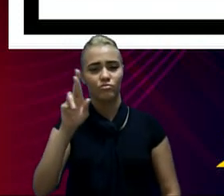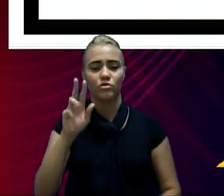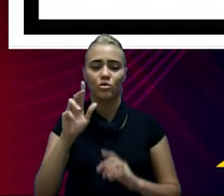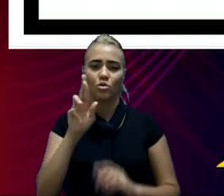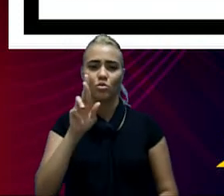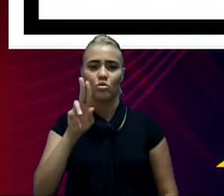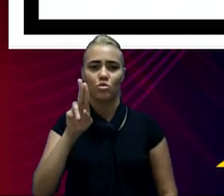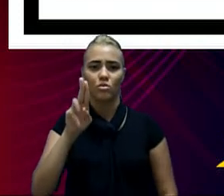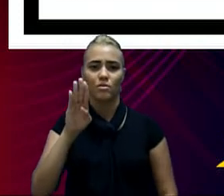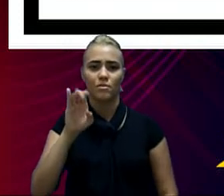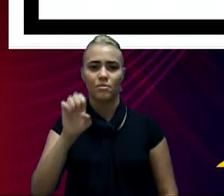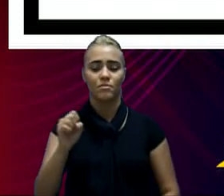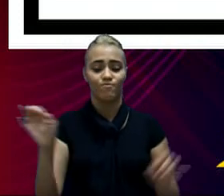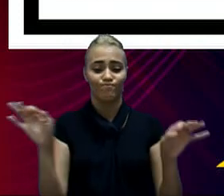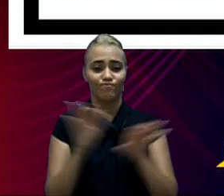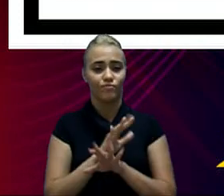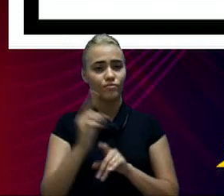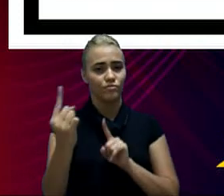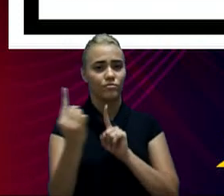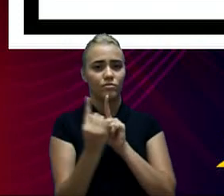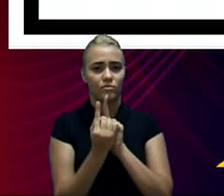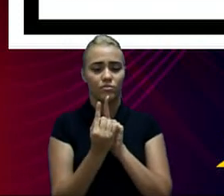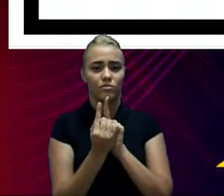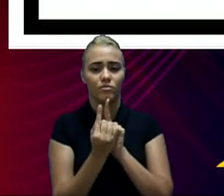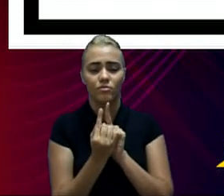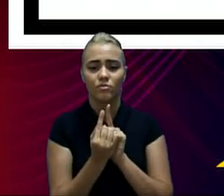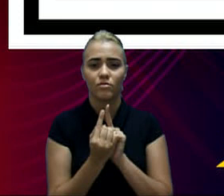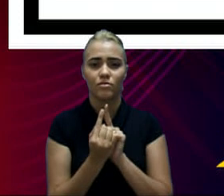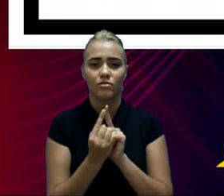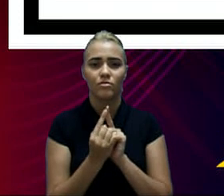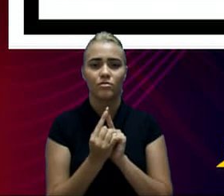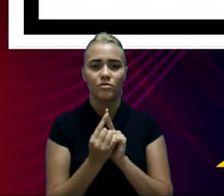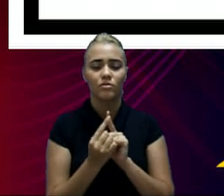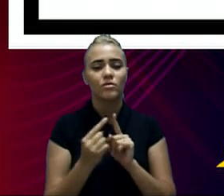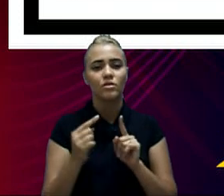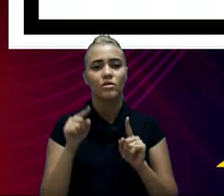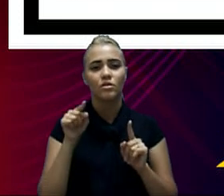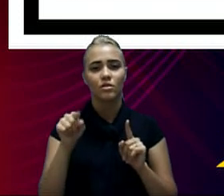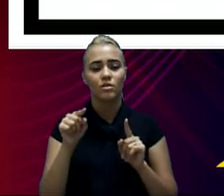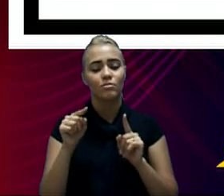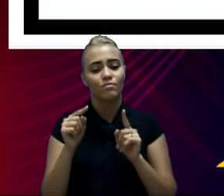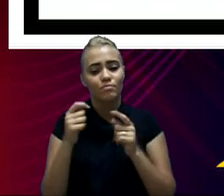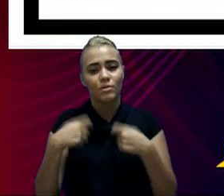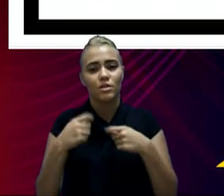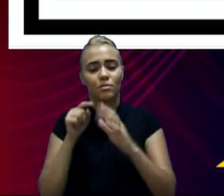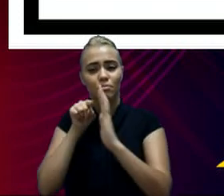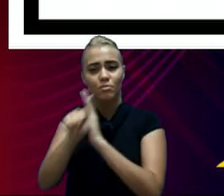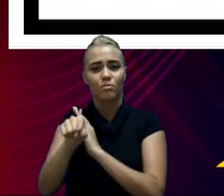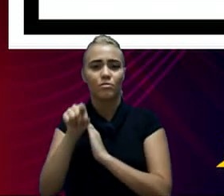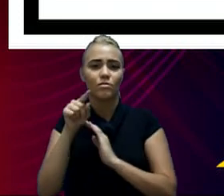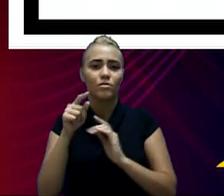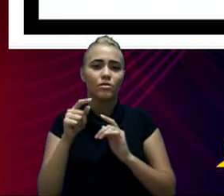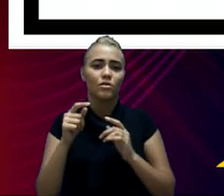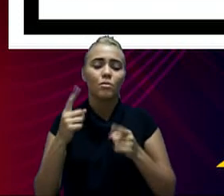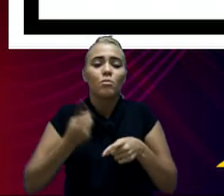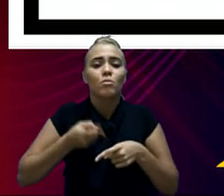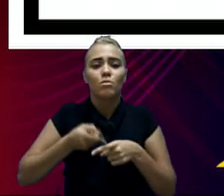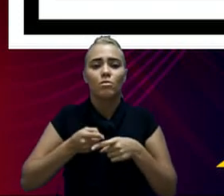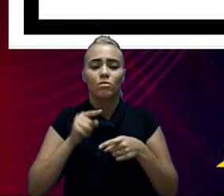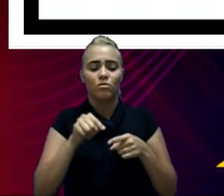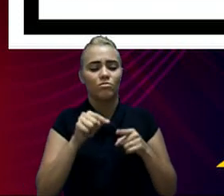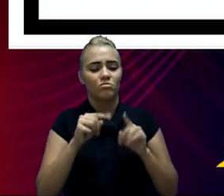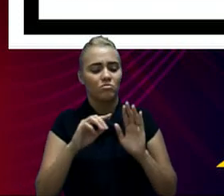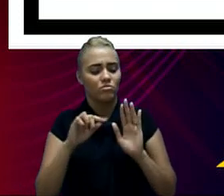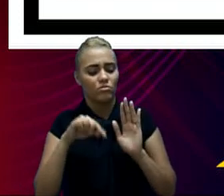posteriormente, quando a gente encerrar, naturalmente que isso, eu imagino que seja um ponto de pergunta. O porquê uma